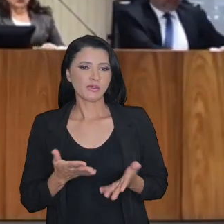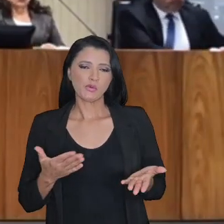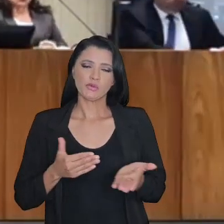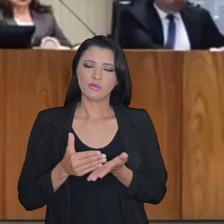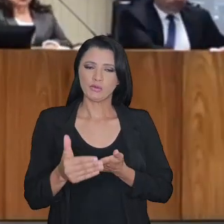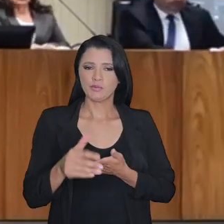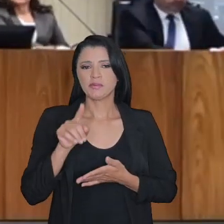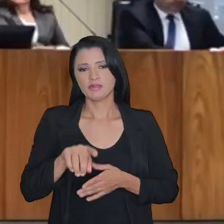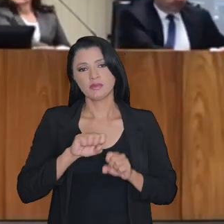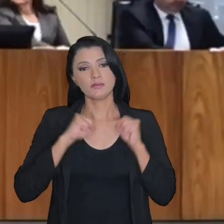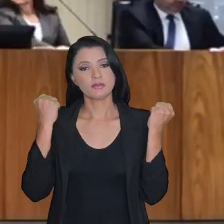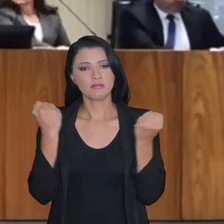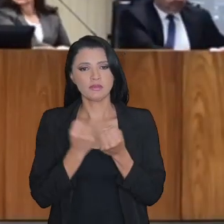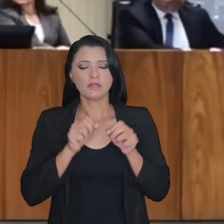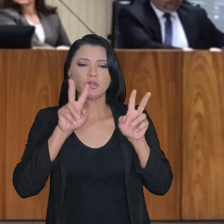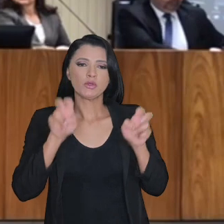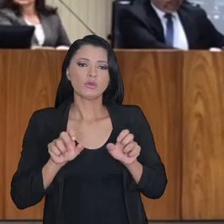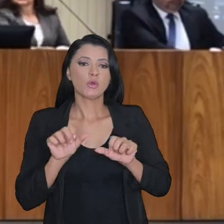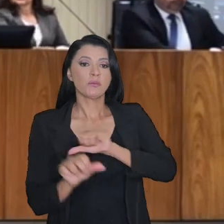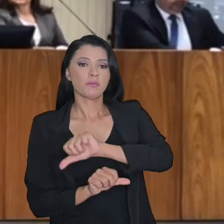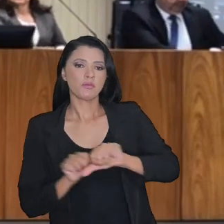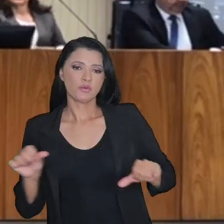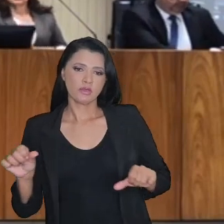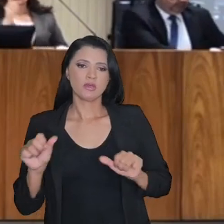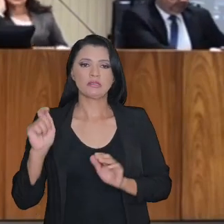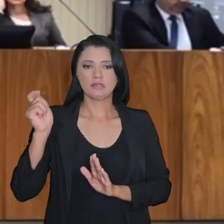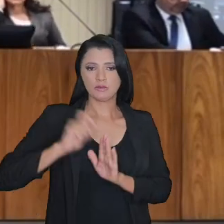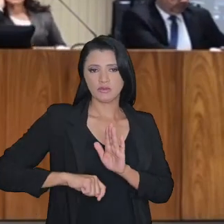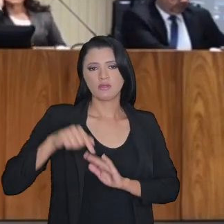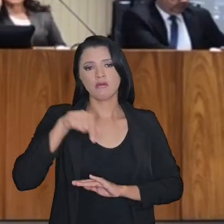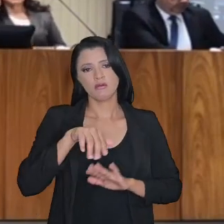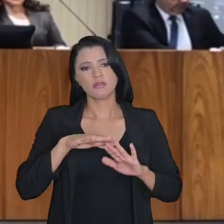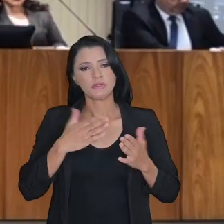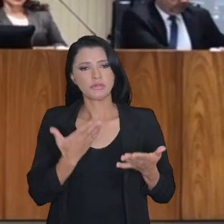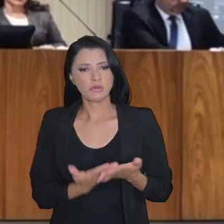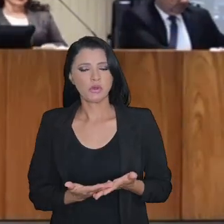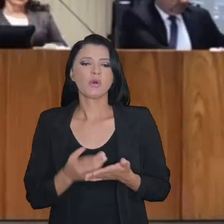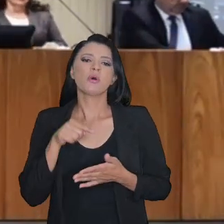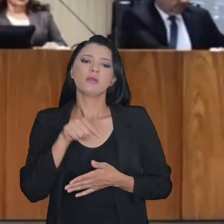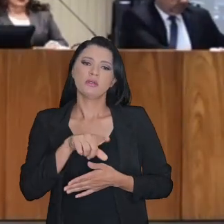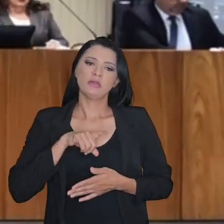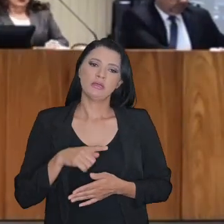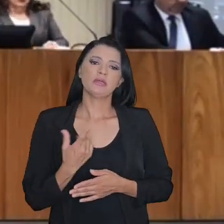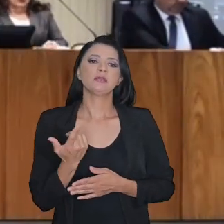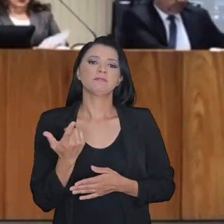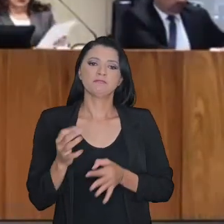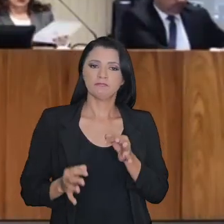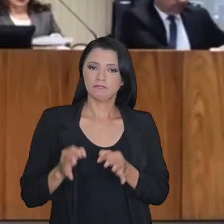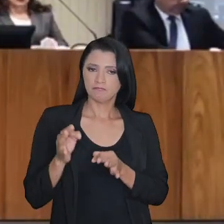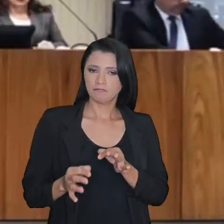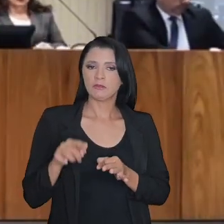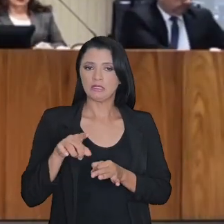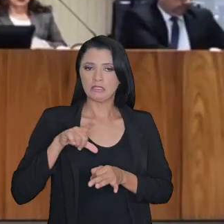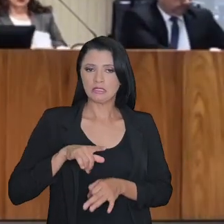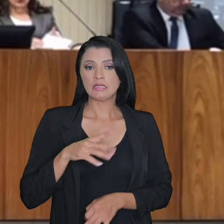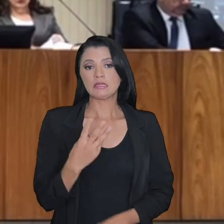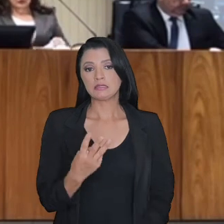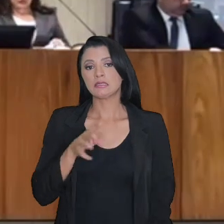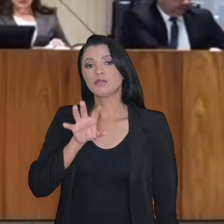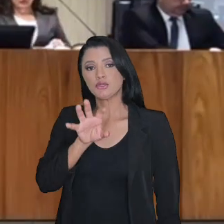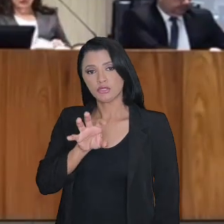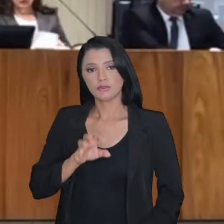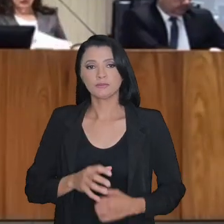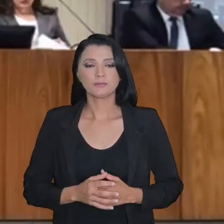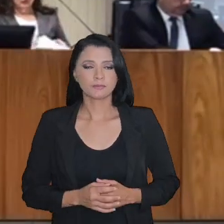sobre transação tributária aqui na Escola de Magistrados da Justiça Federal da Terceira Região, em mais um evento